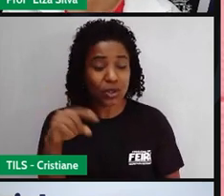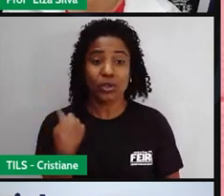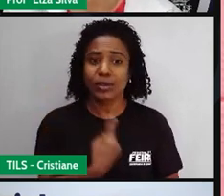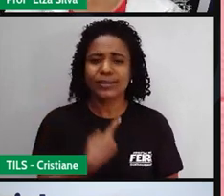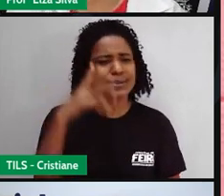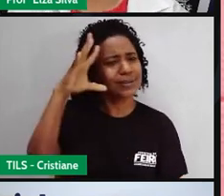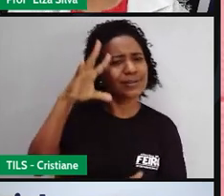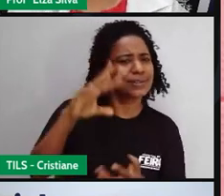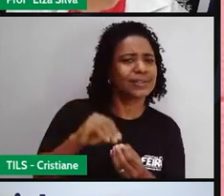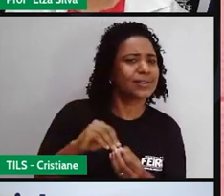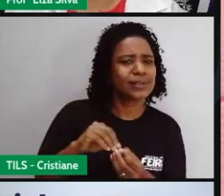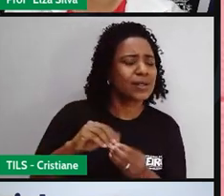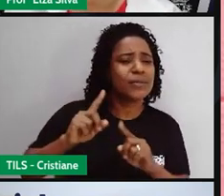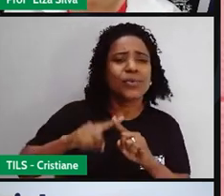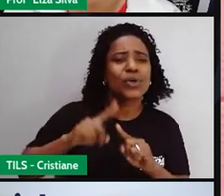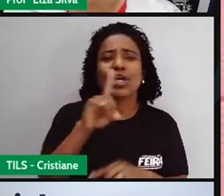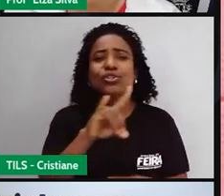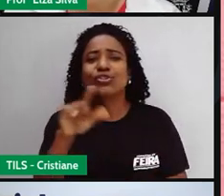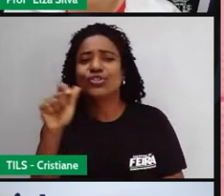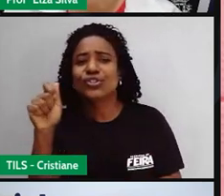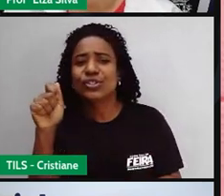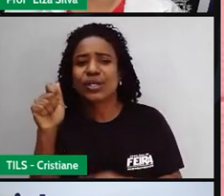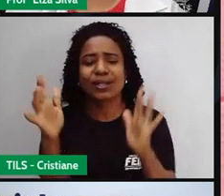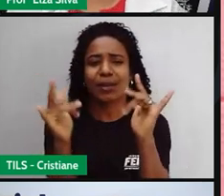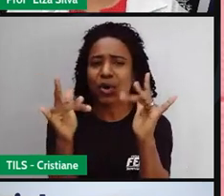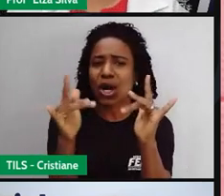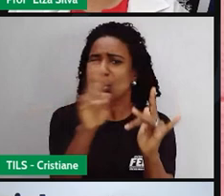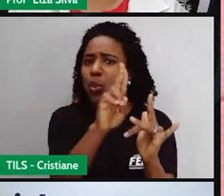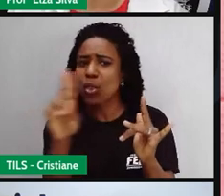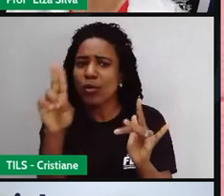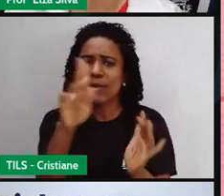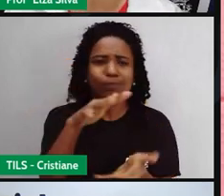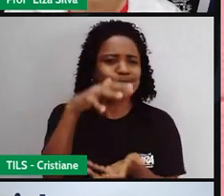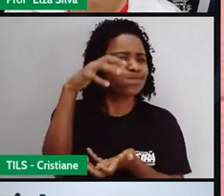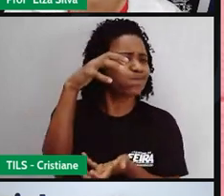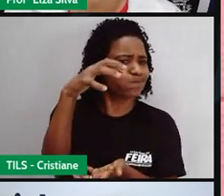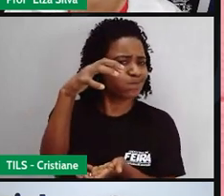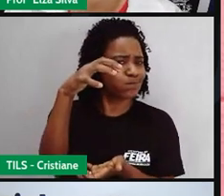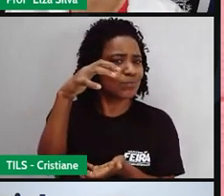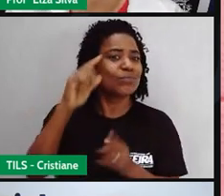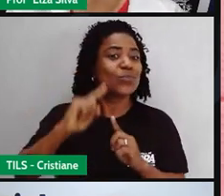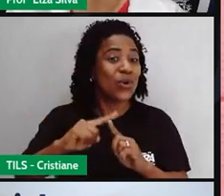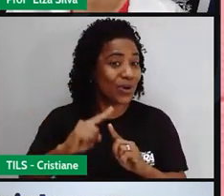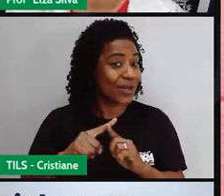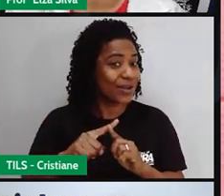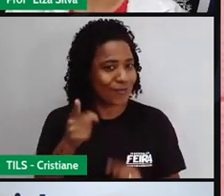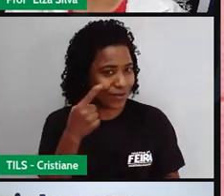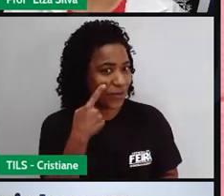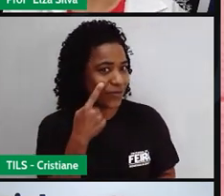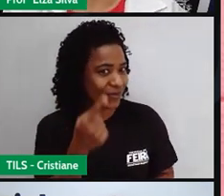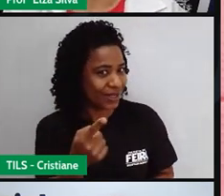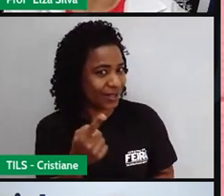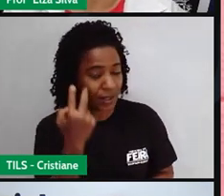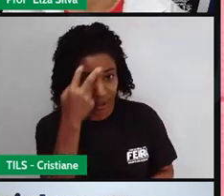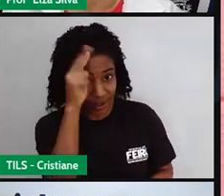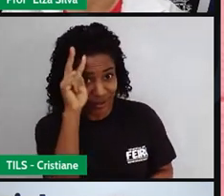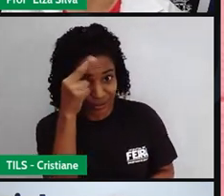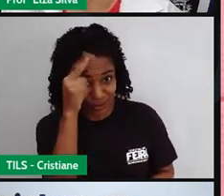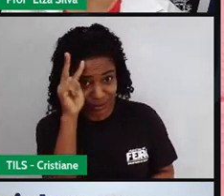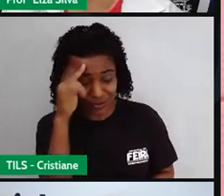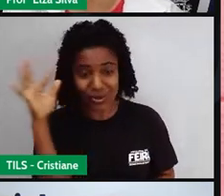namorados foi denominado Valentine's Day. O que está por detrás dessa história. Ok? Não perca a